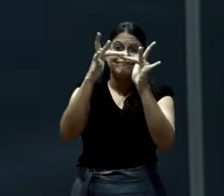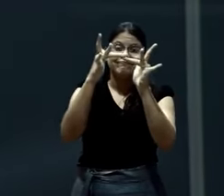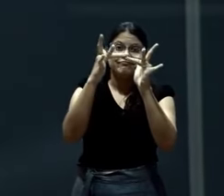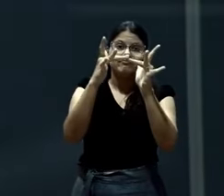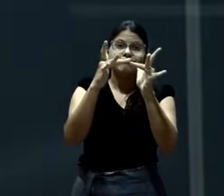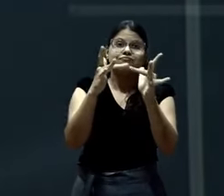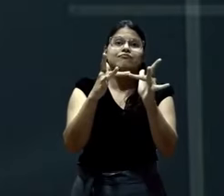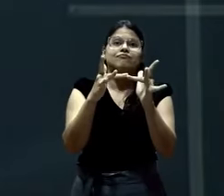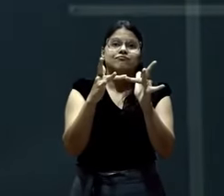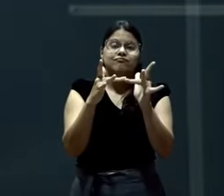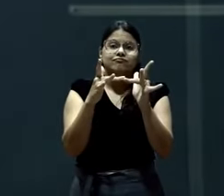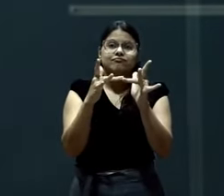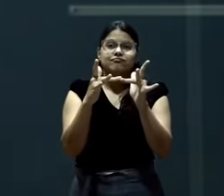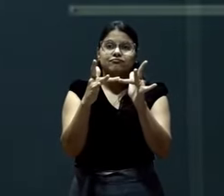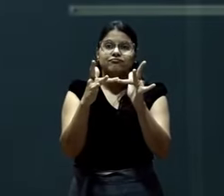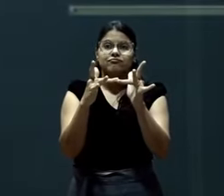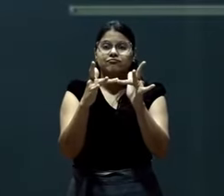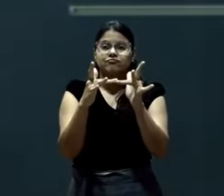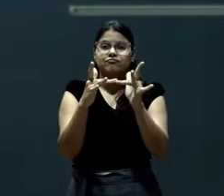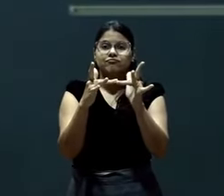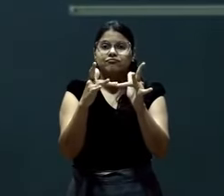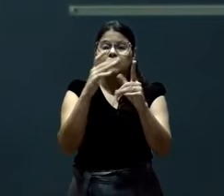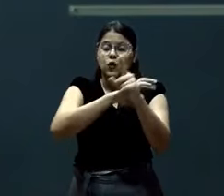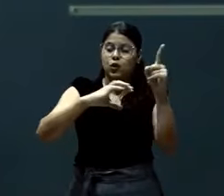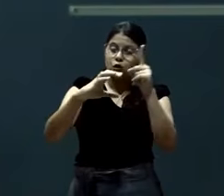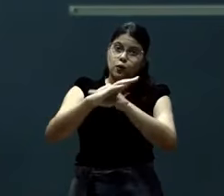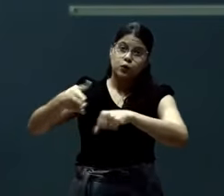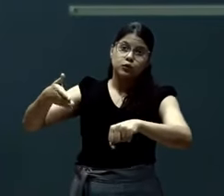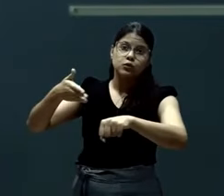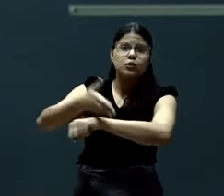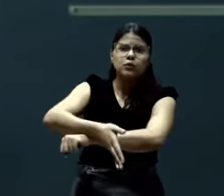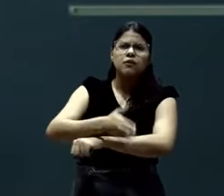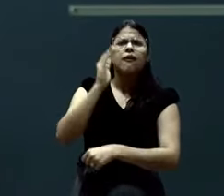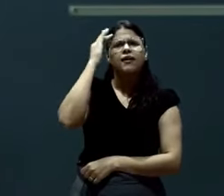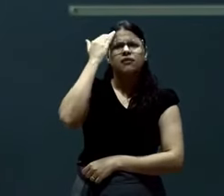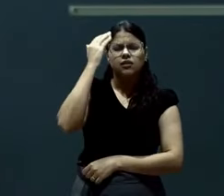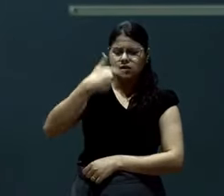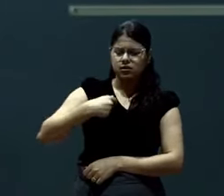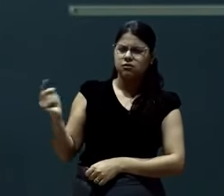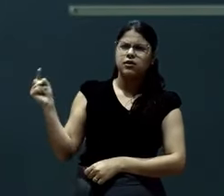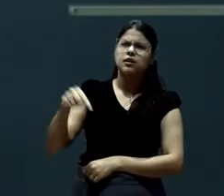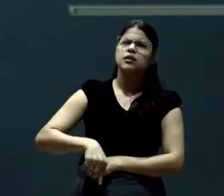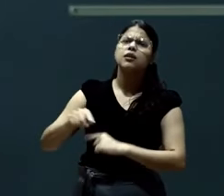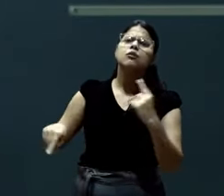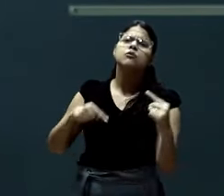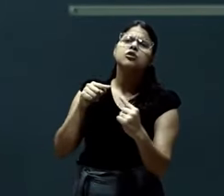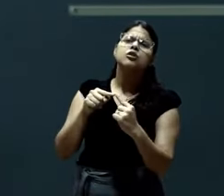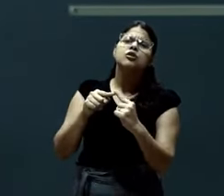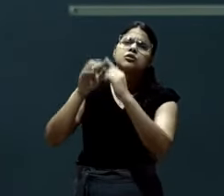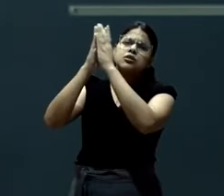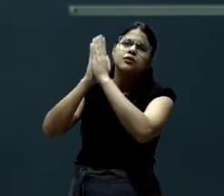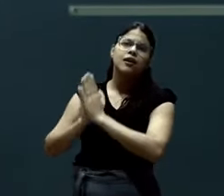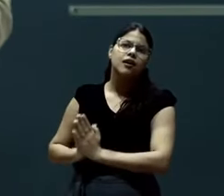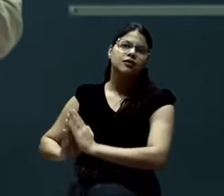Ele veio para esse lugar entendendo. O que ele veio fazer aqui. Mas